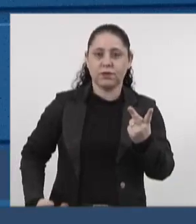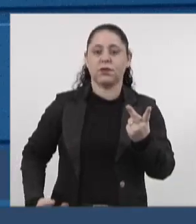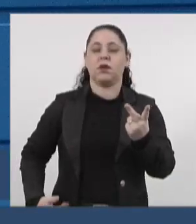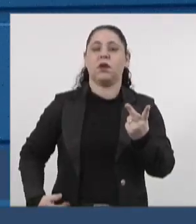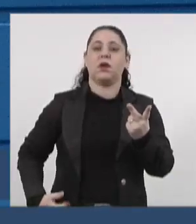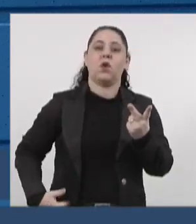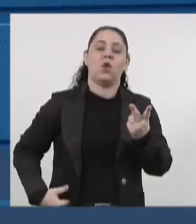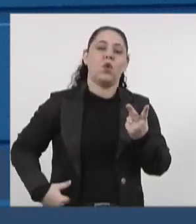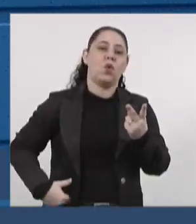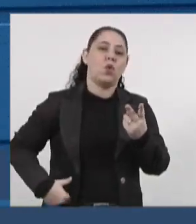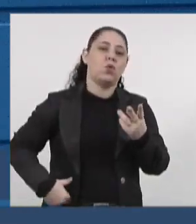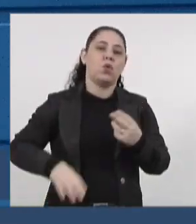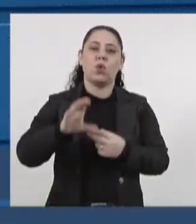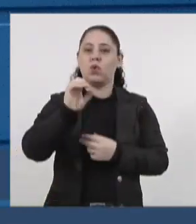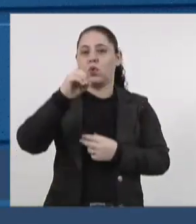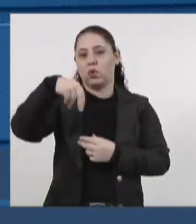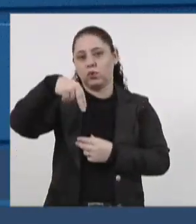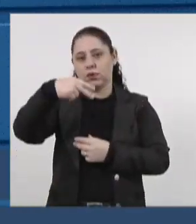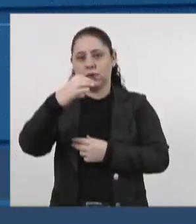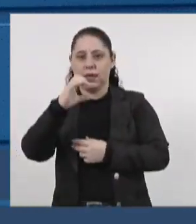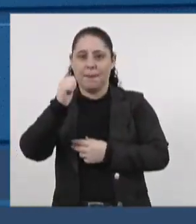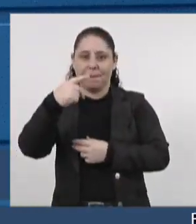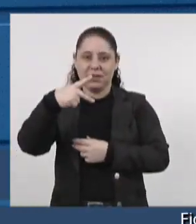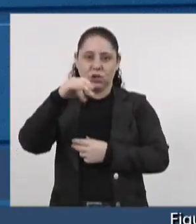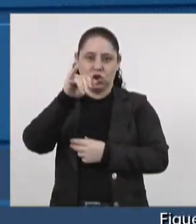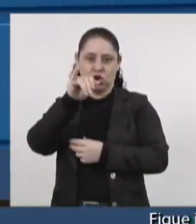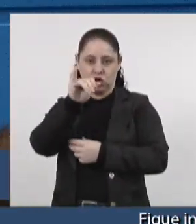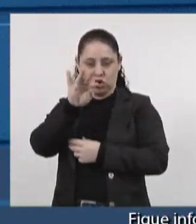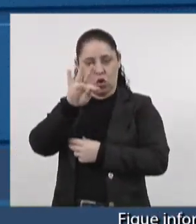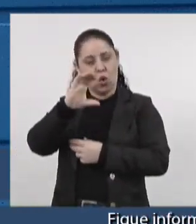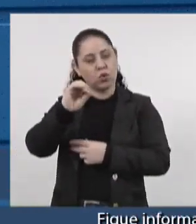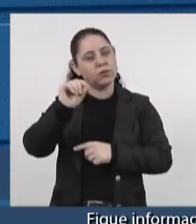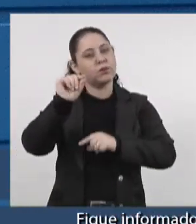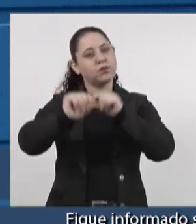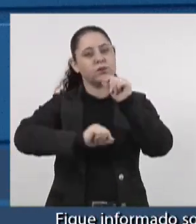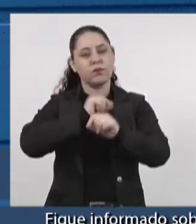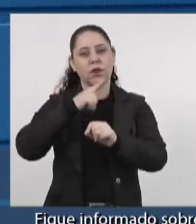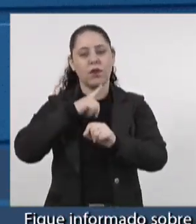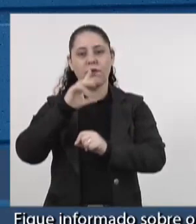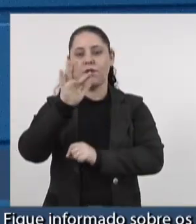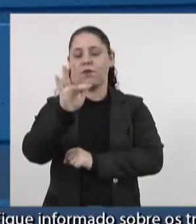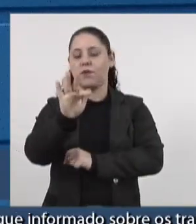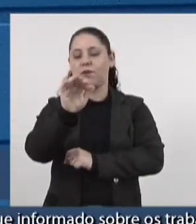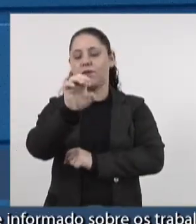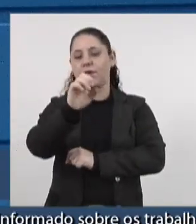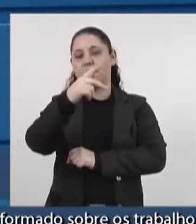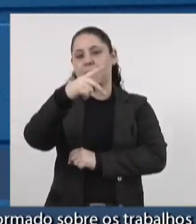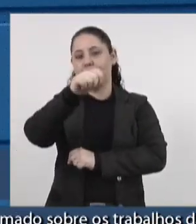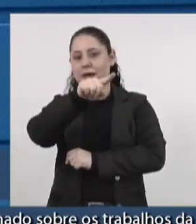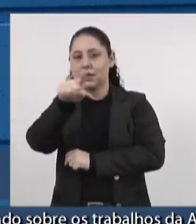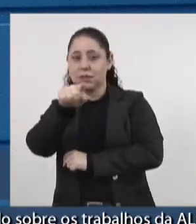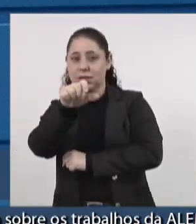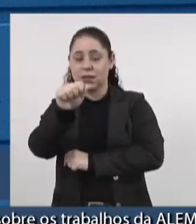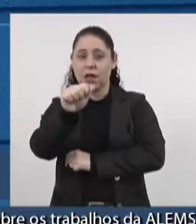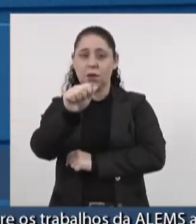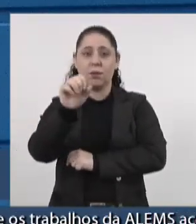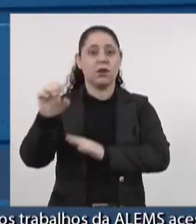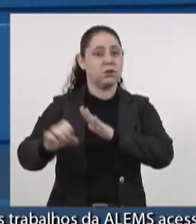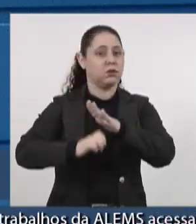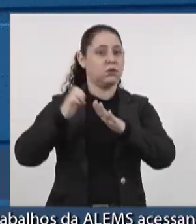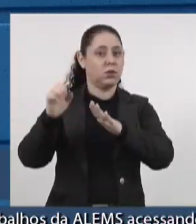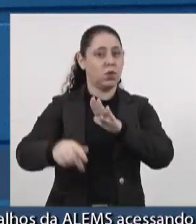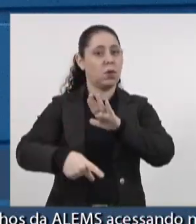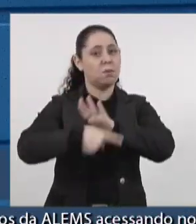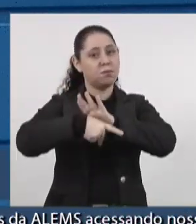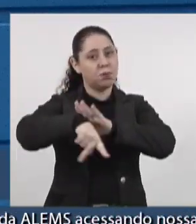departamento de Concepcion estará presente também. Na ocasião, a FEPASA, que é uma empresa